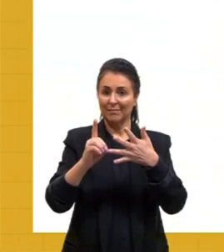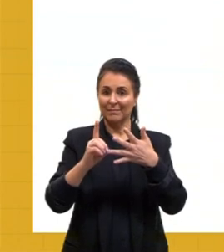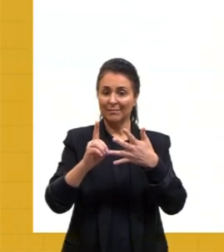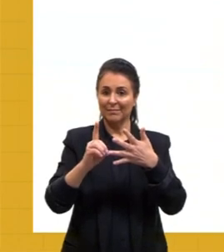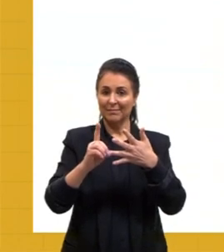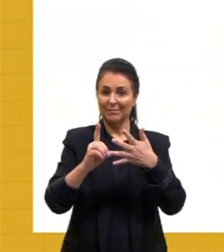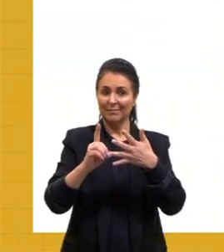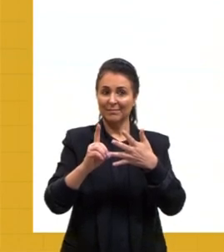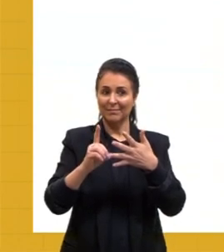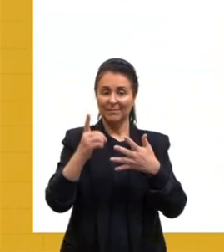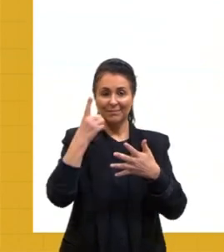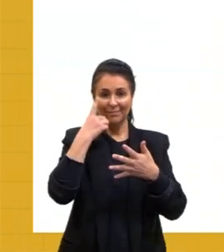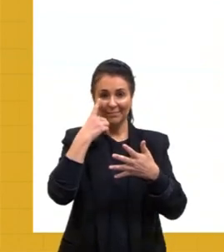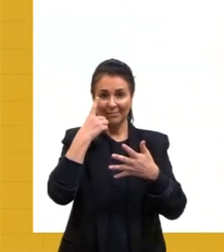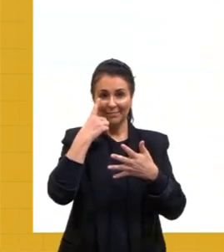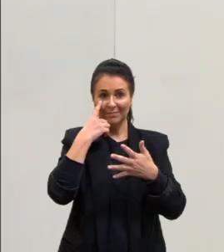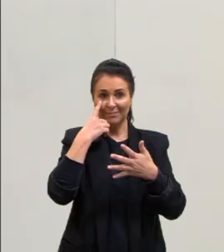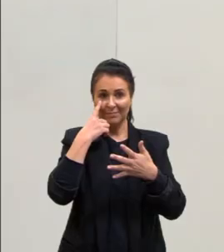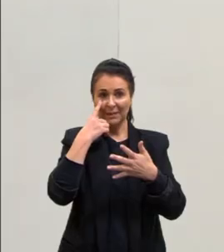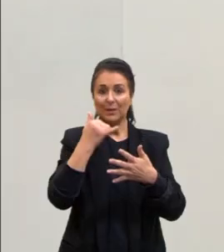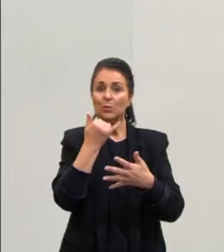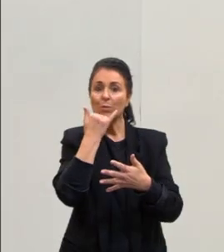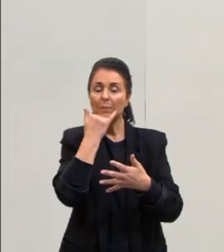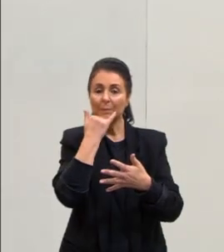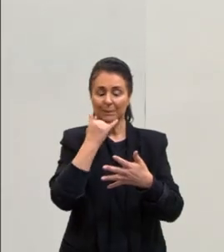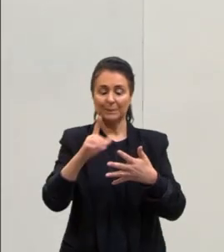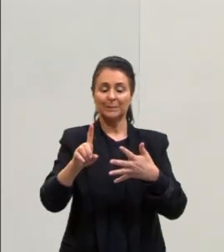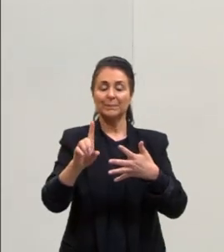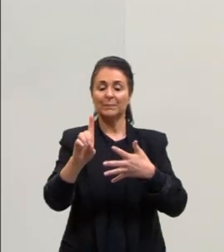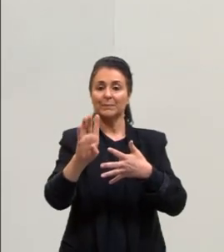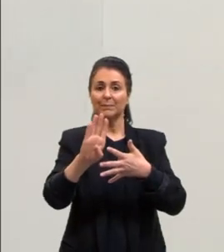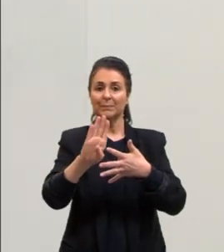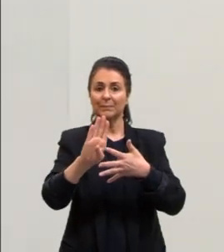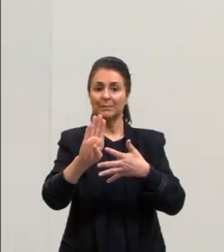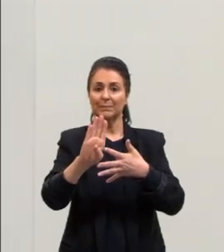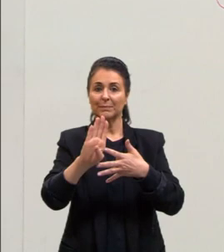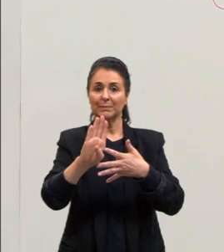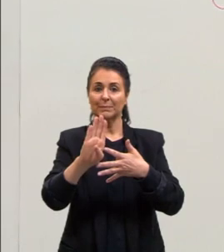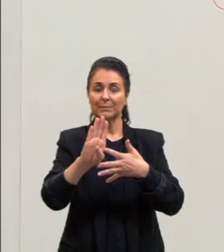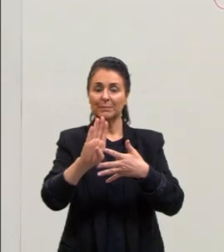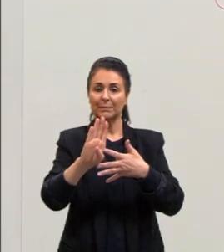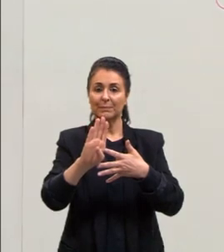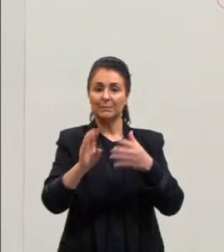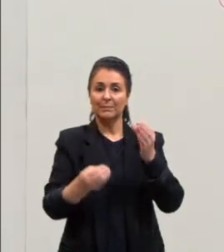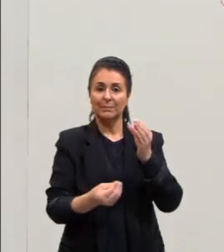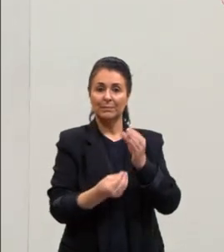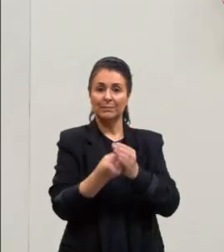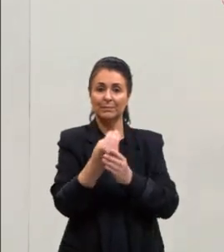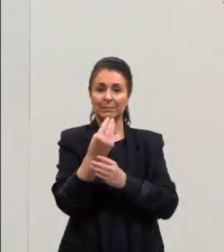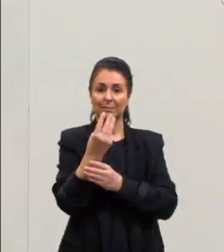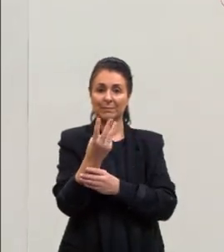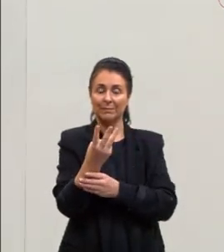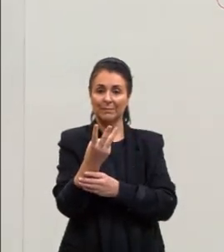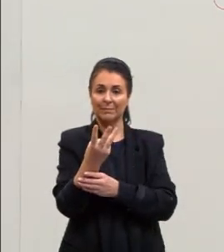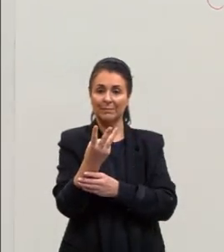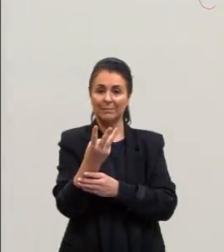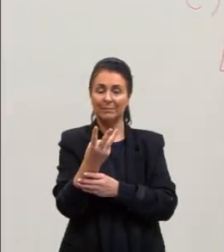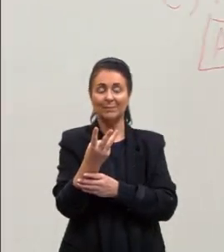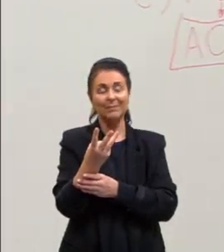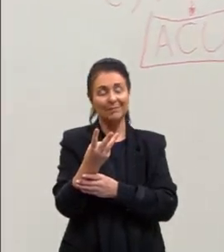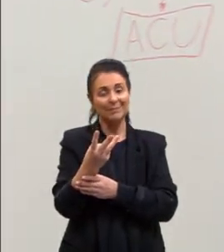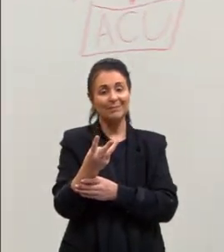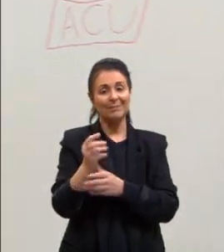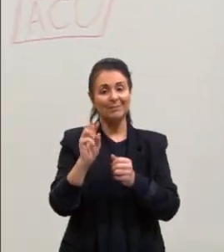Olha aqui, gente, a letra B que vai produzir três. E aí, vocês resolvem certíssimo.